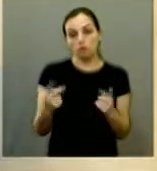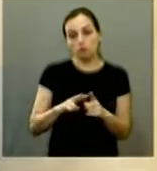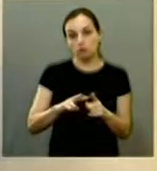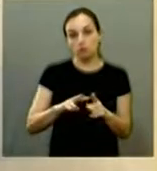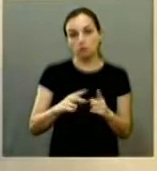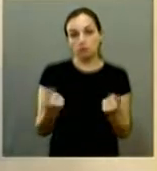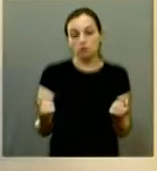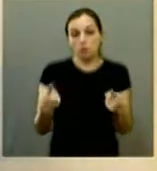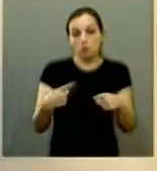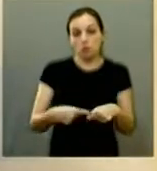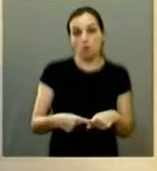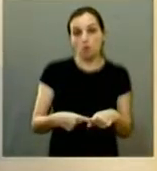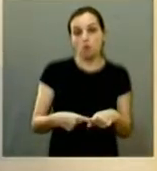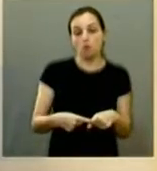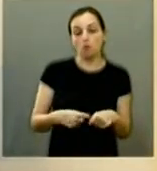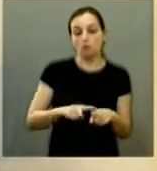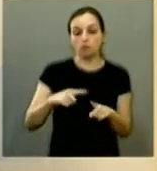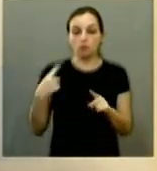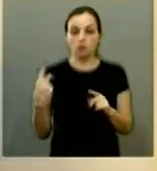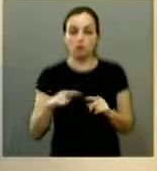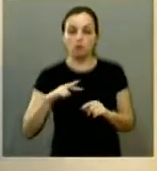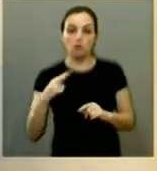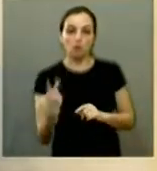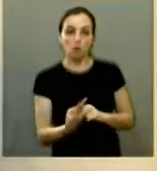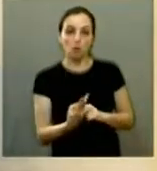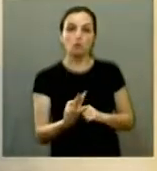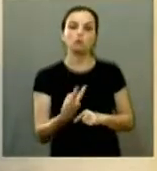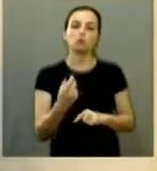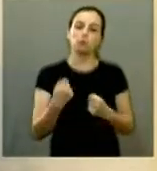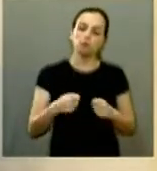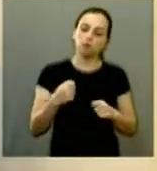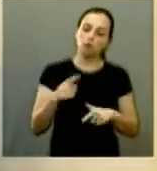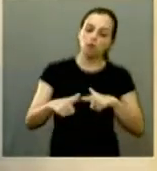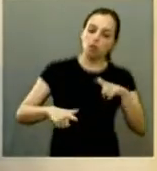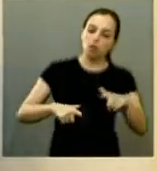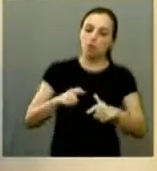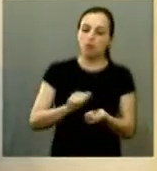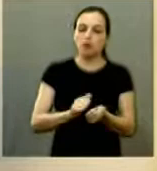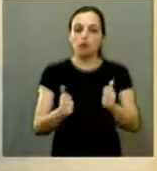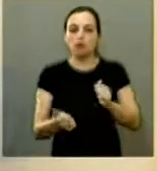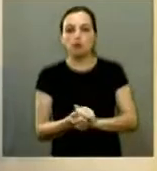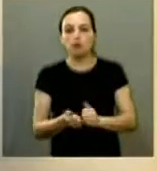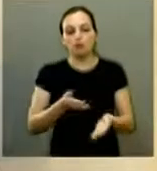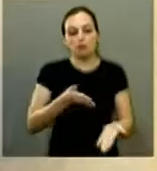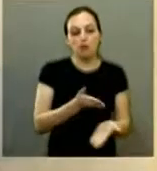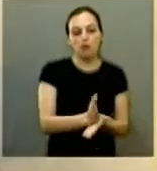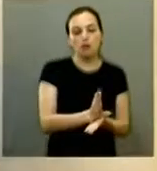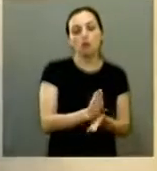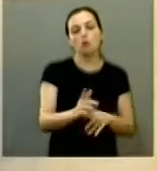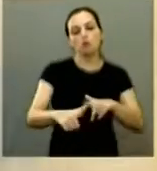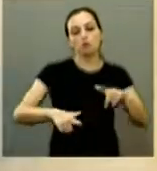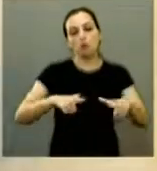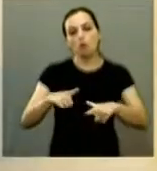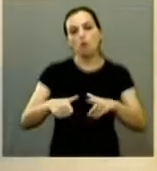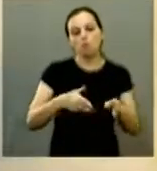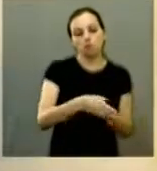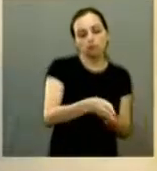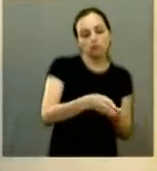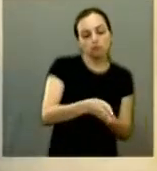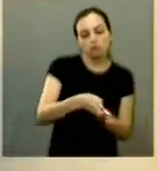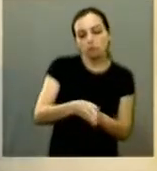vez se não tiver um trabalho de adaptar essas pessoas de colocá-las no mercado de trabalho de dar uma orientação